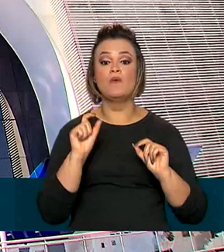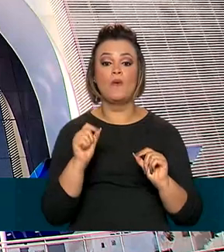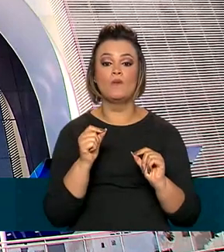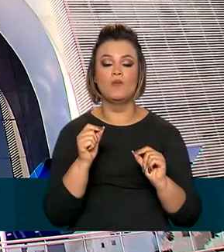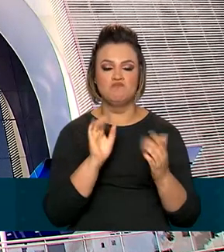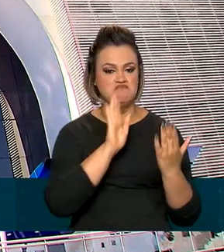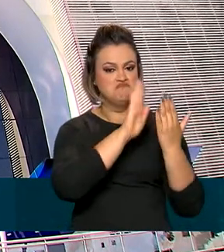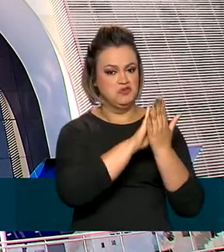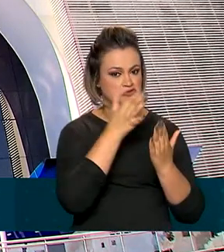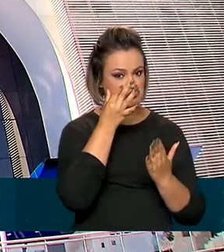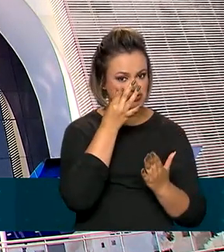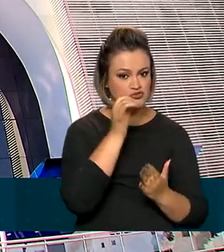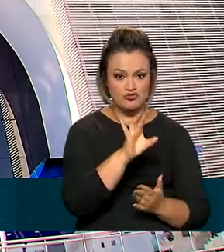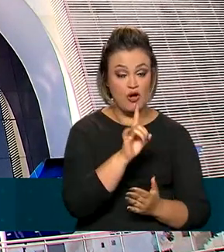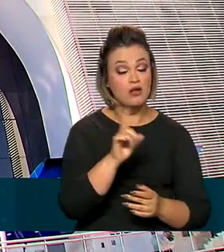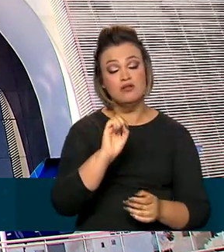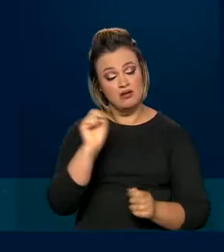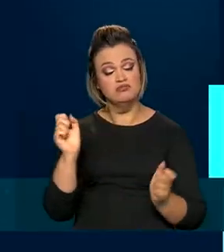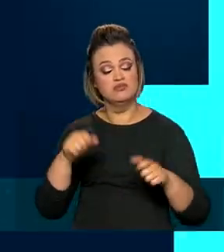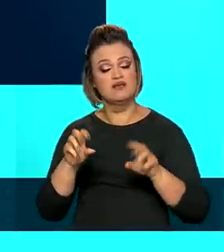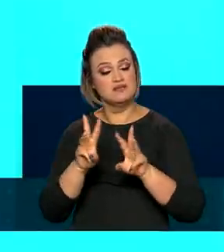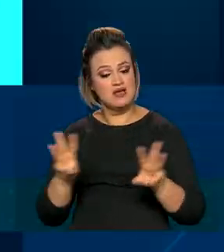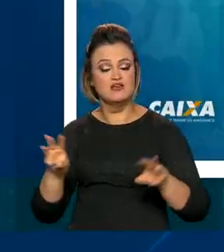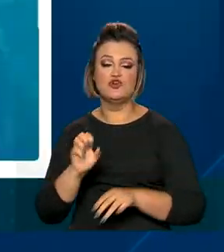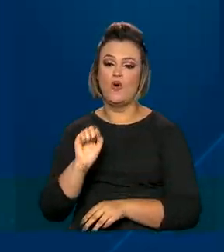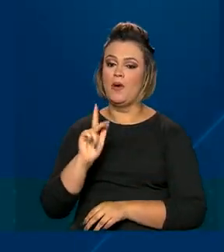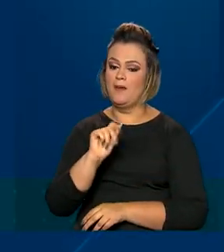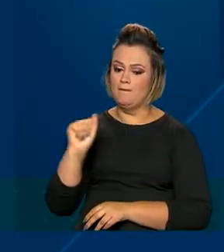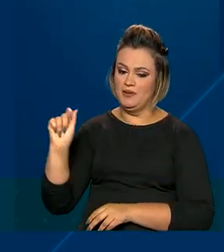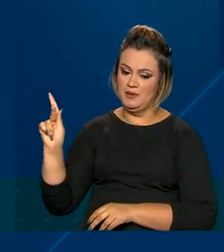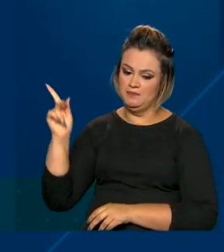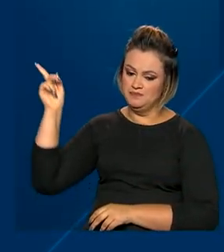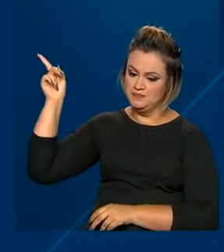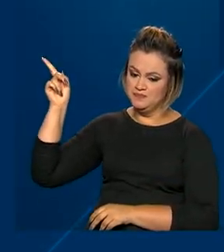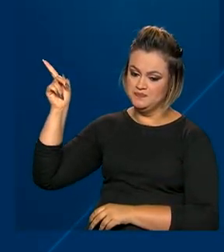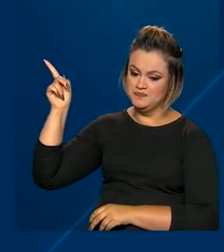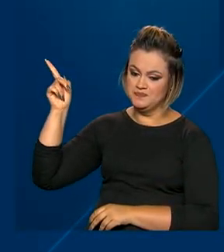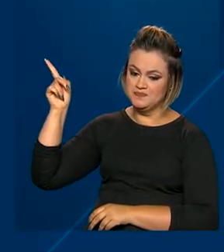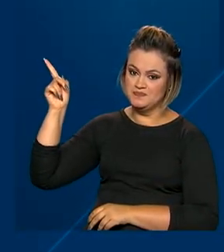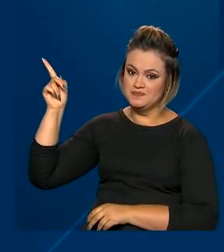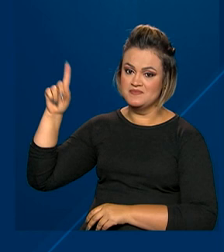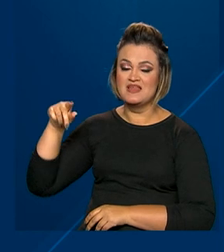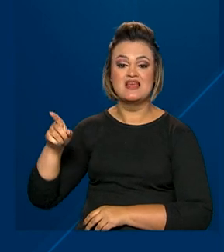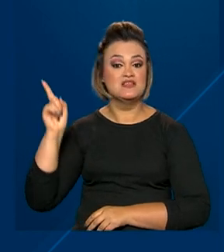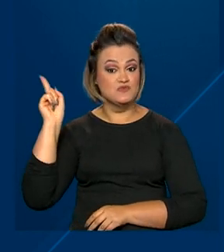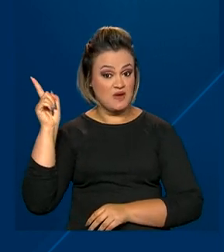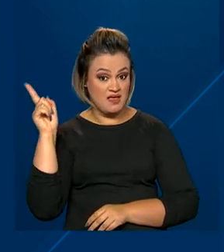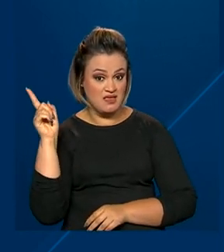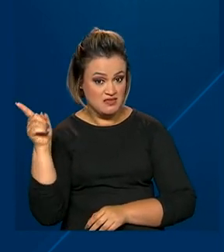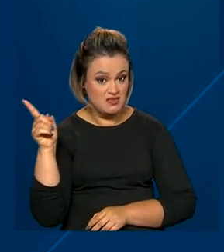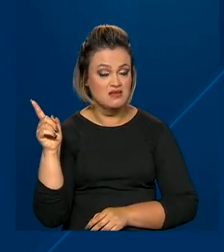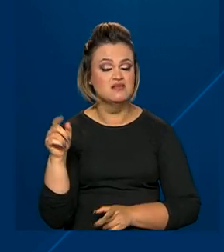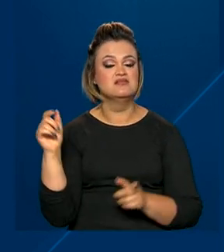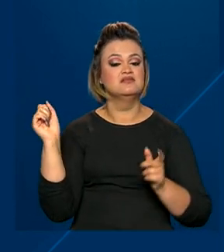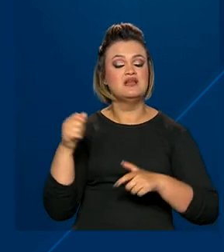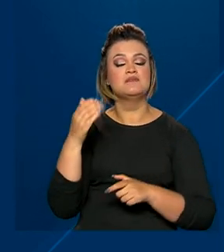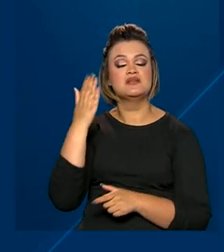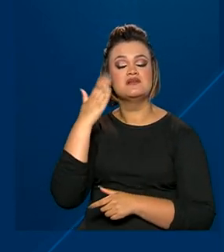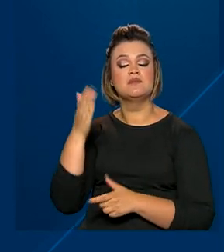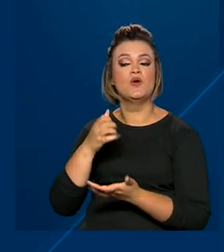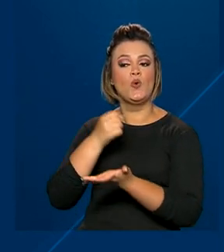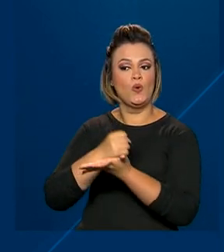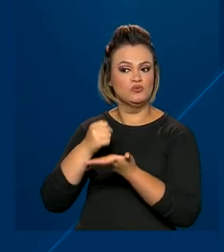por meio de aplicativo ou site. Com o aplicativo FIES Caixa, por exemplo, o cliente pode verificar se o